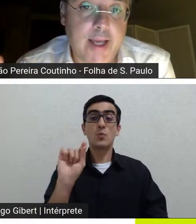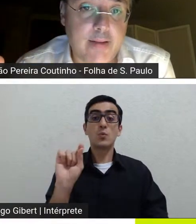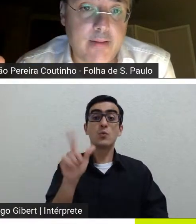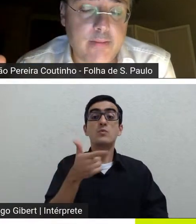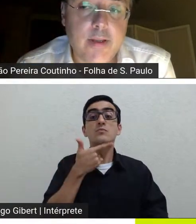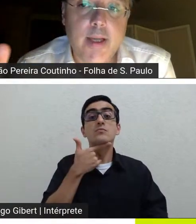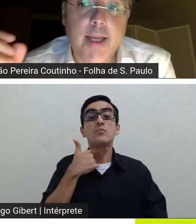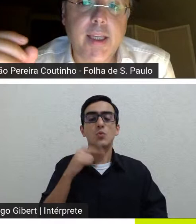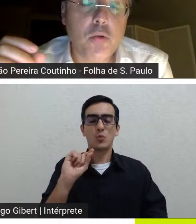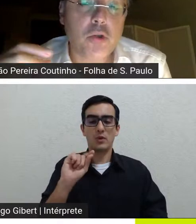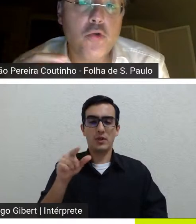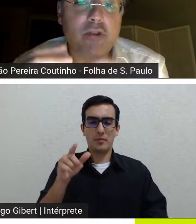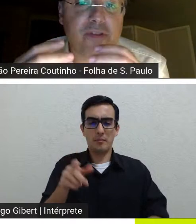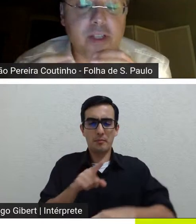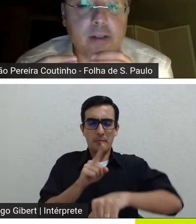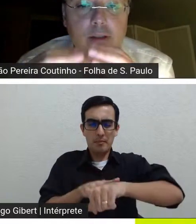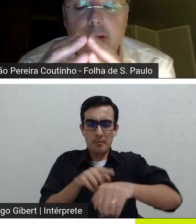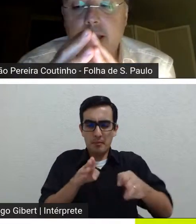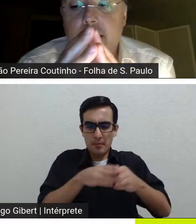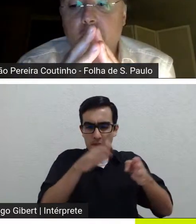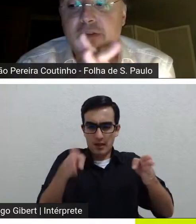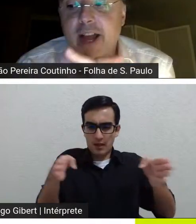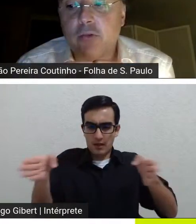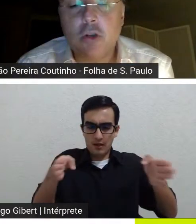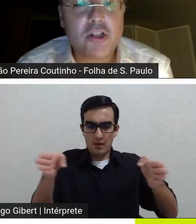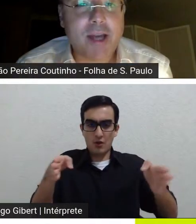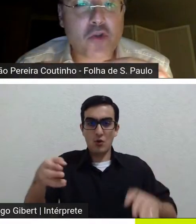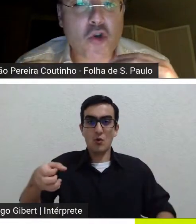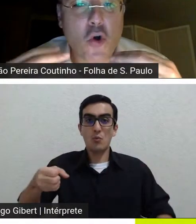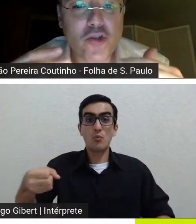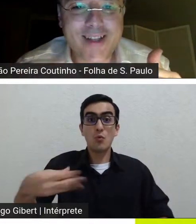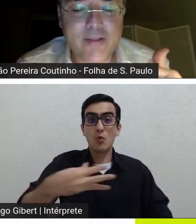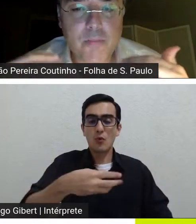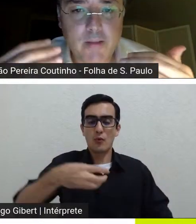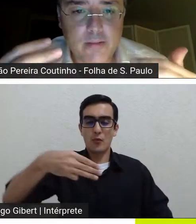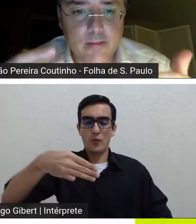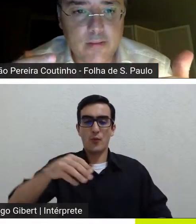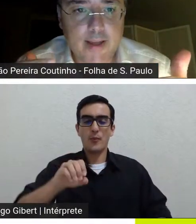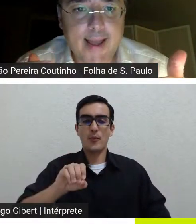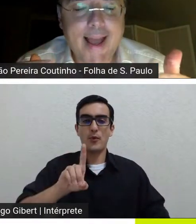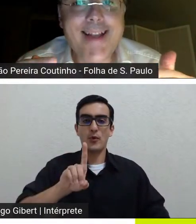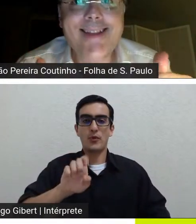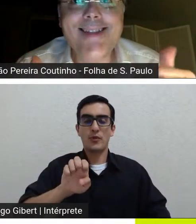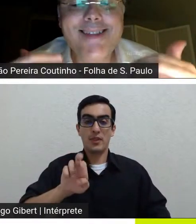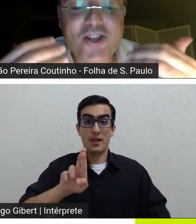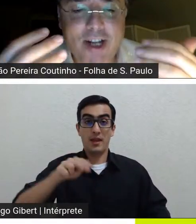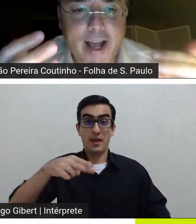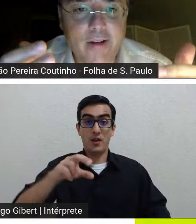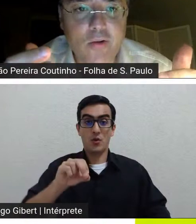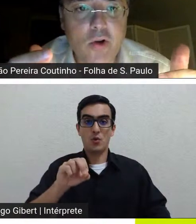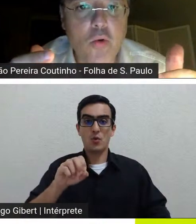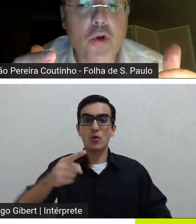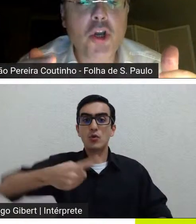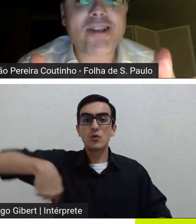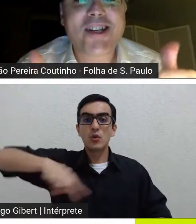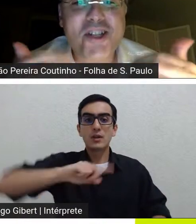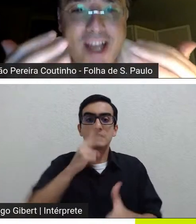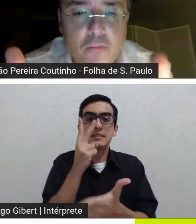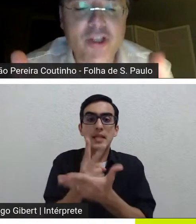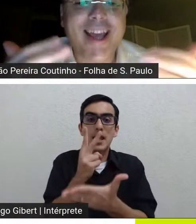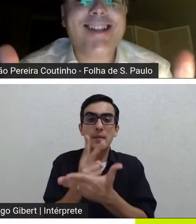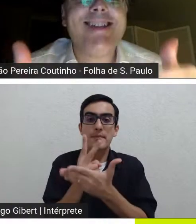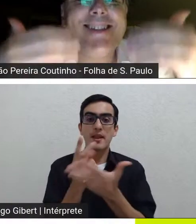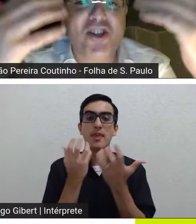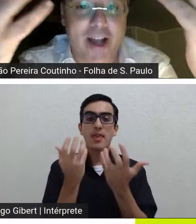modernidade aquilo que nos define é o facto de nós estamos constantemente a desejar o que nós